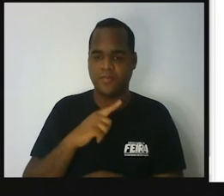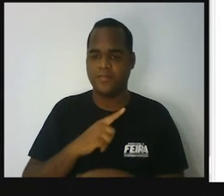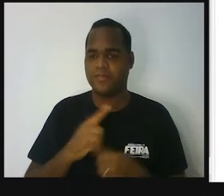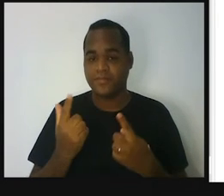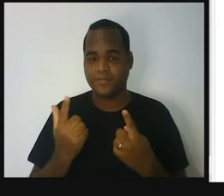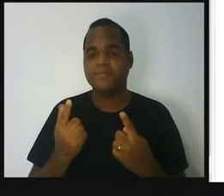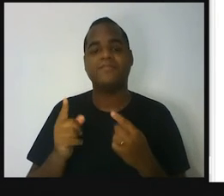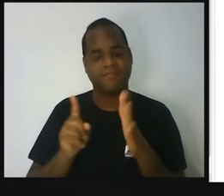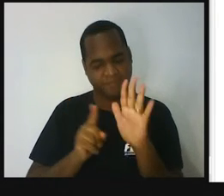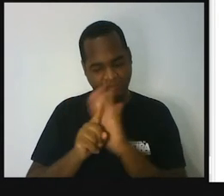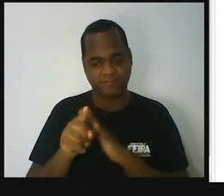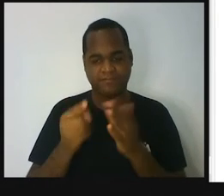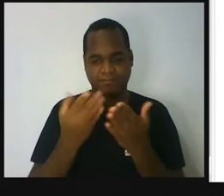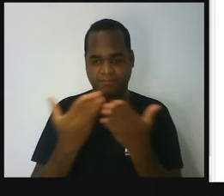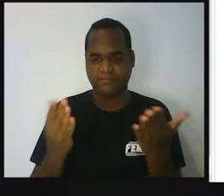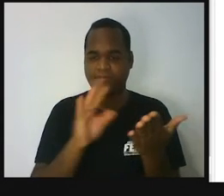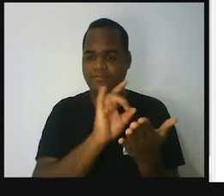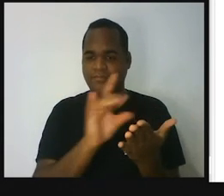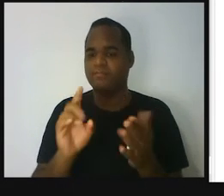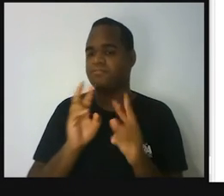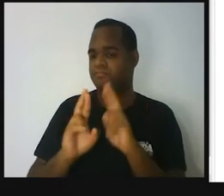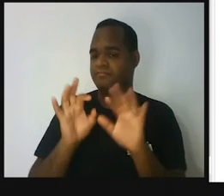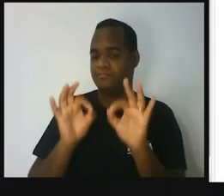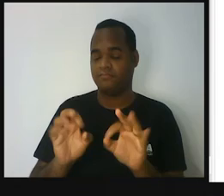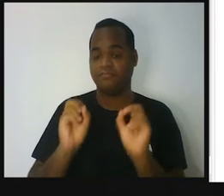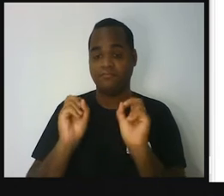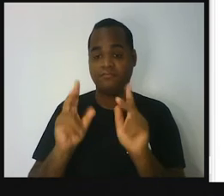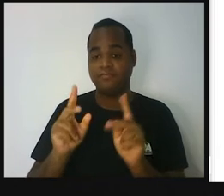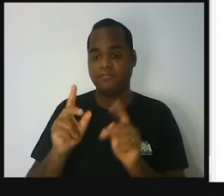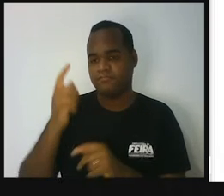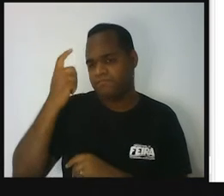que eu estou perguntando. Tá? Então, vamos pensar assim, ó.